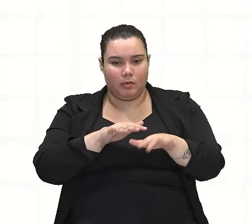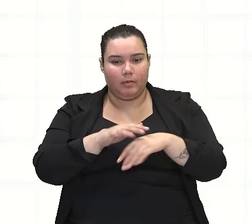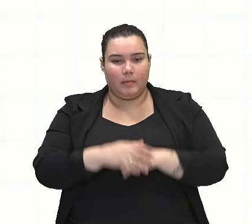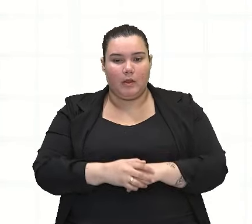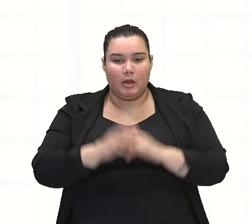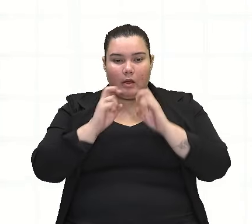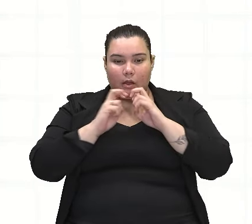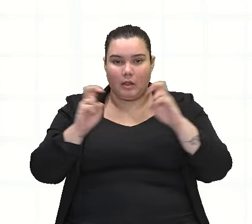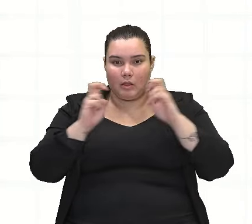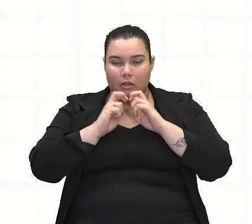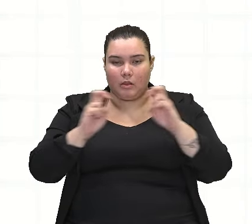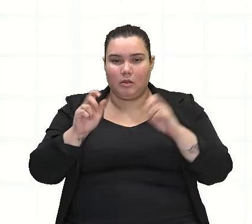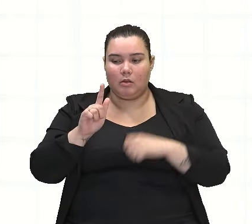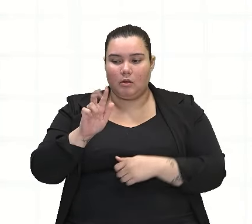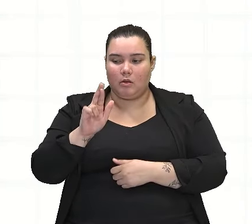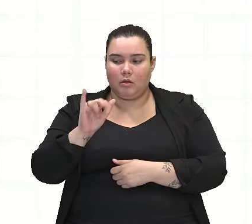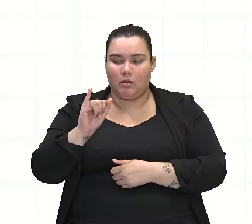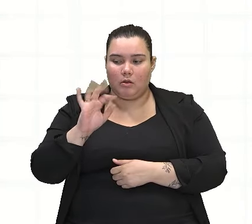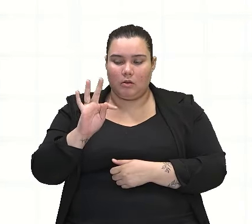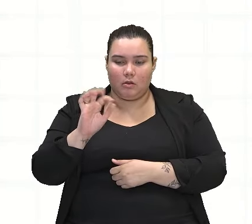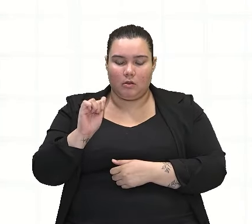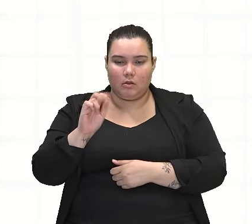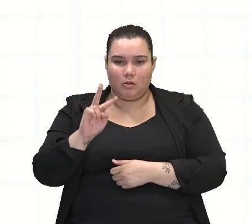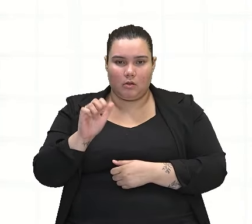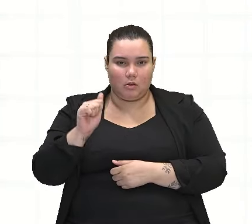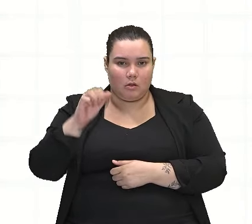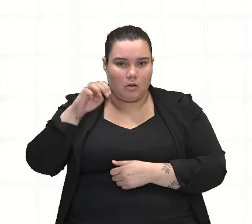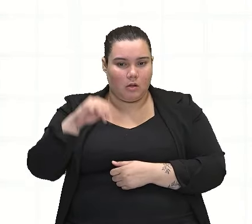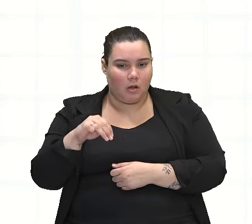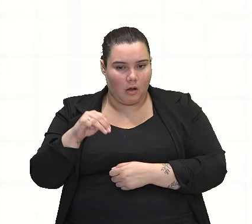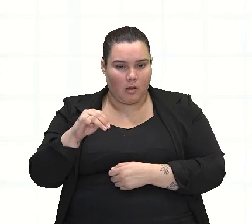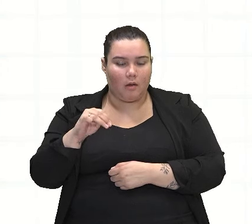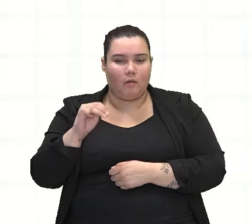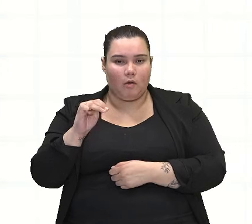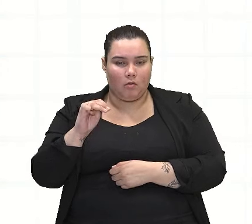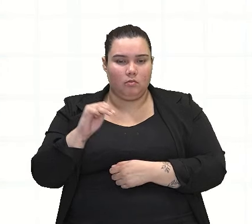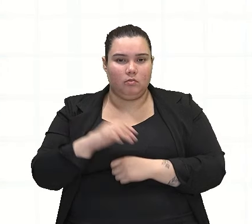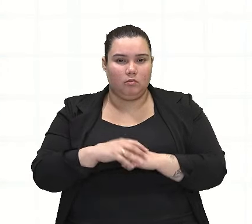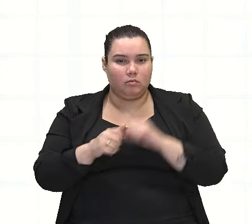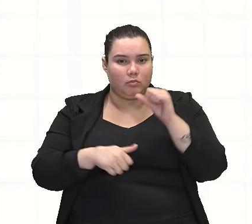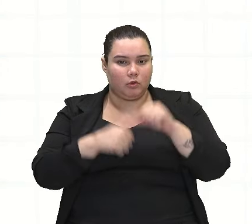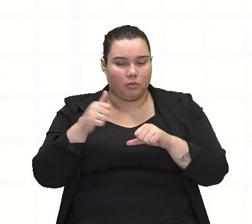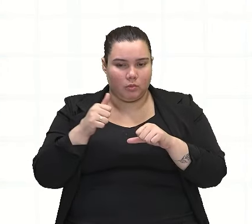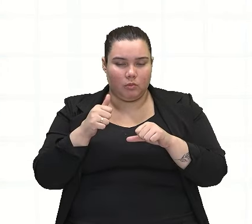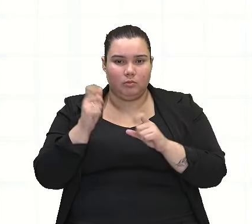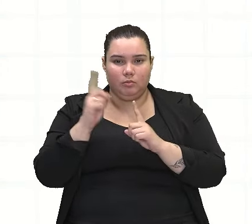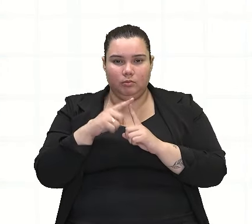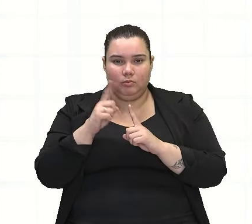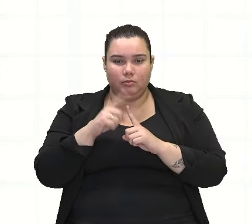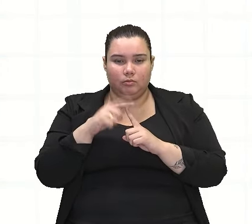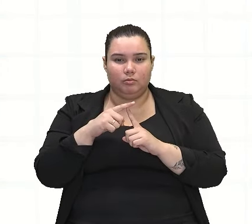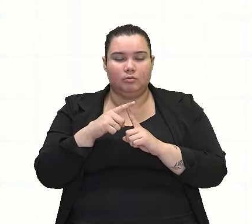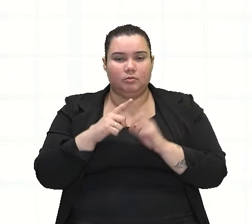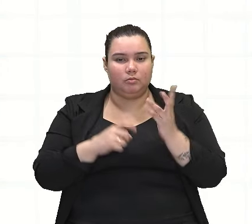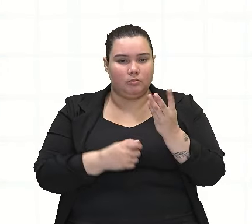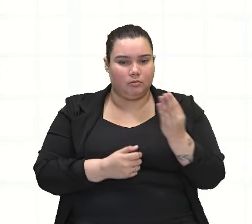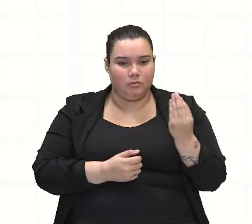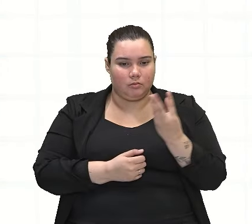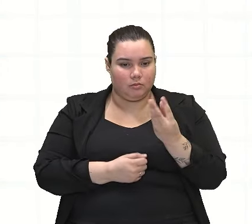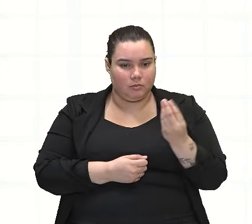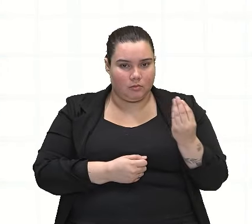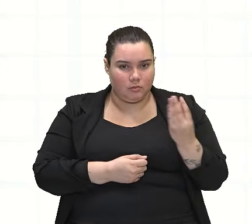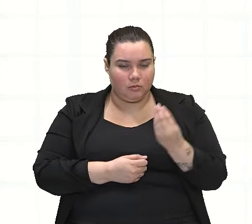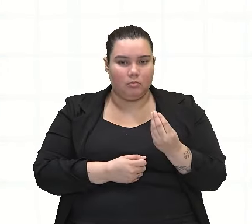Ok? Mas o verbo gritar ficou no singular, concordando com o povo? Não. Percebam que foi para o plural.